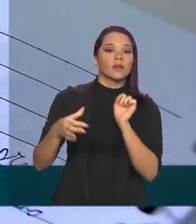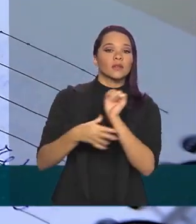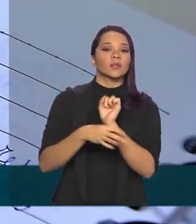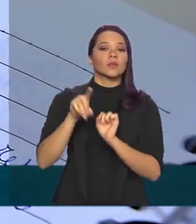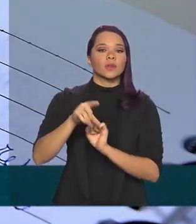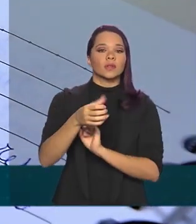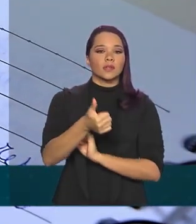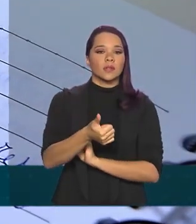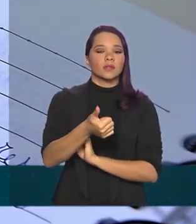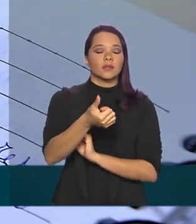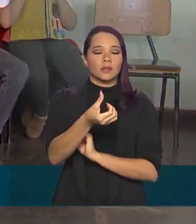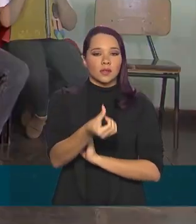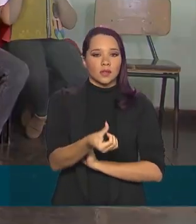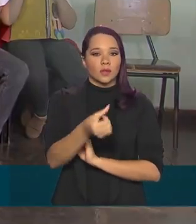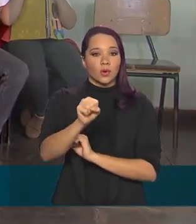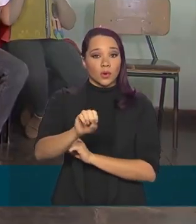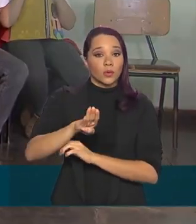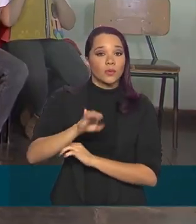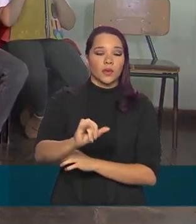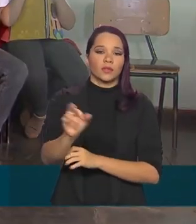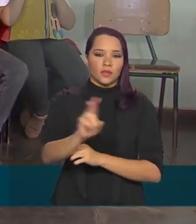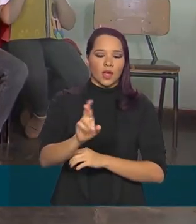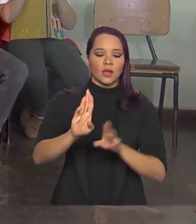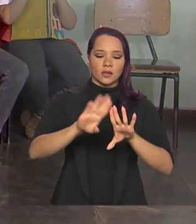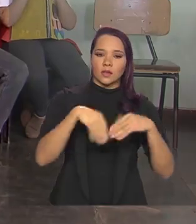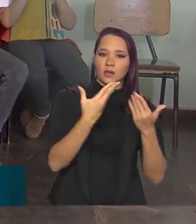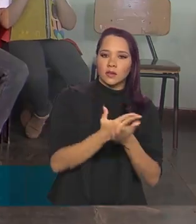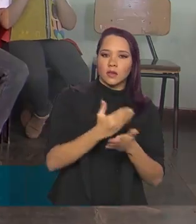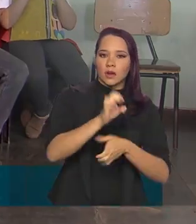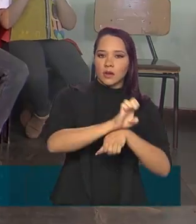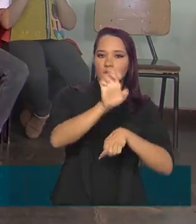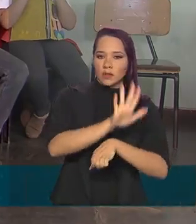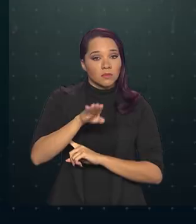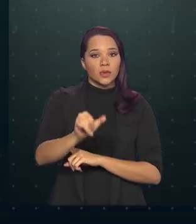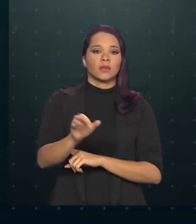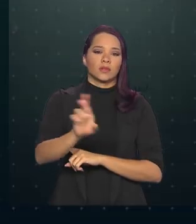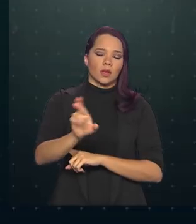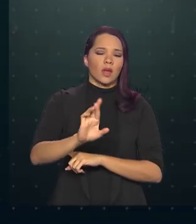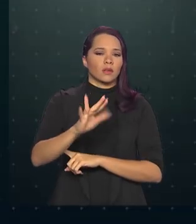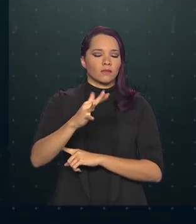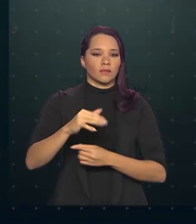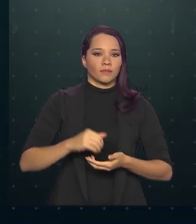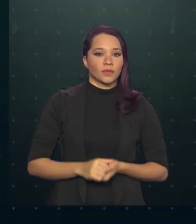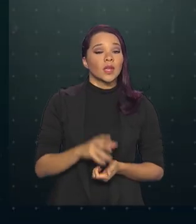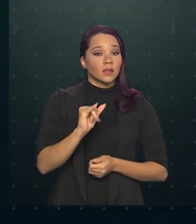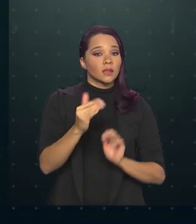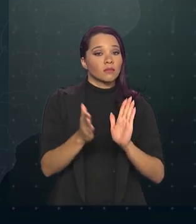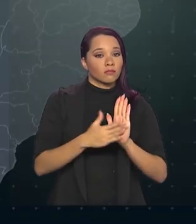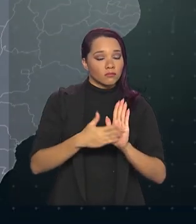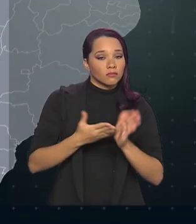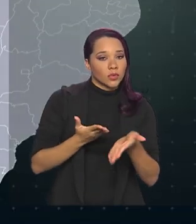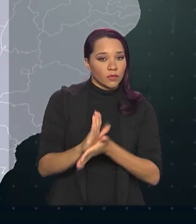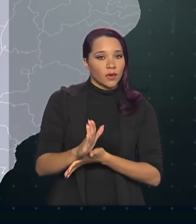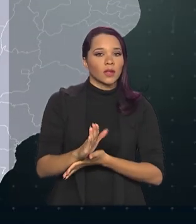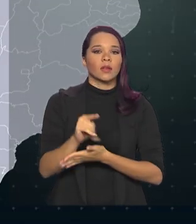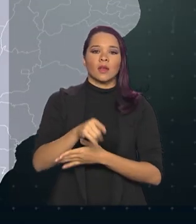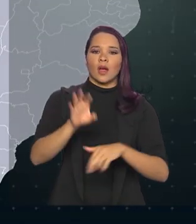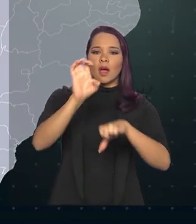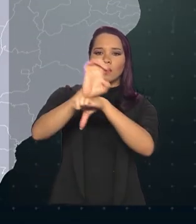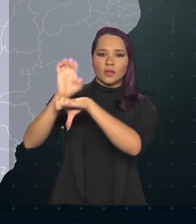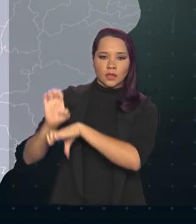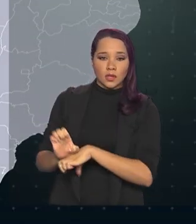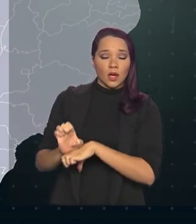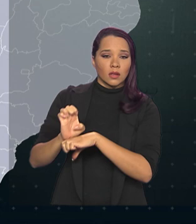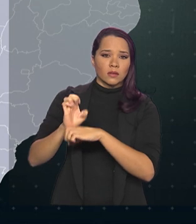R 168 bilhões em escolas estaduais e municipais. Se a proposta for aprovada, os estados com